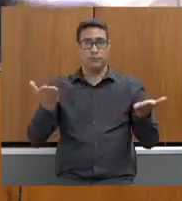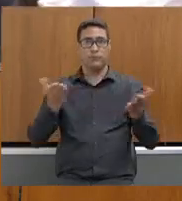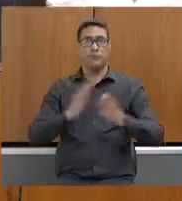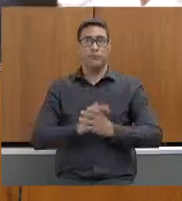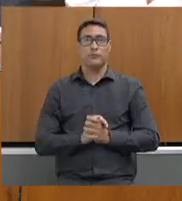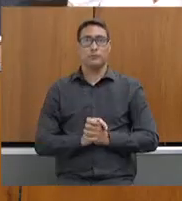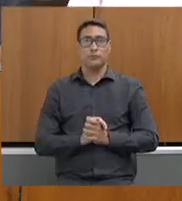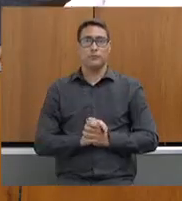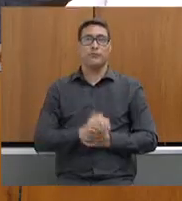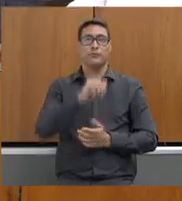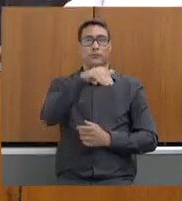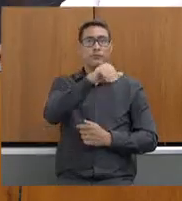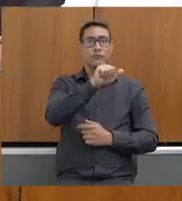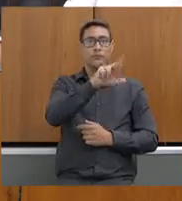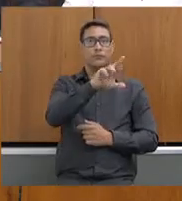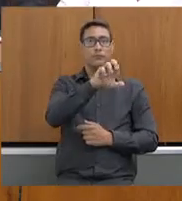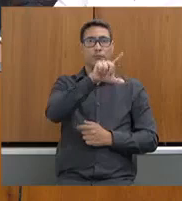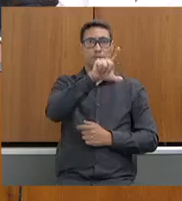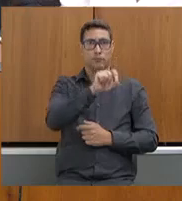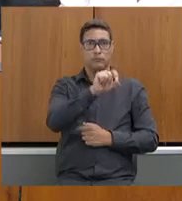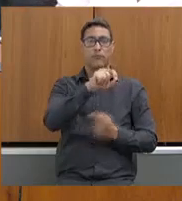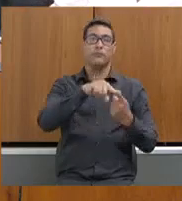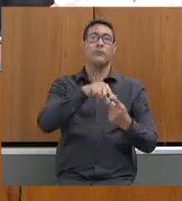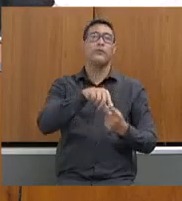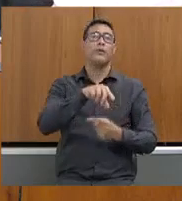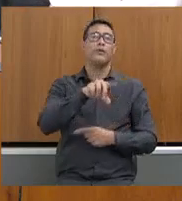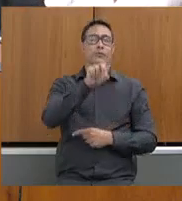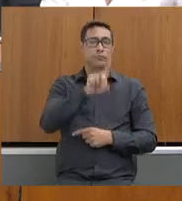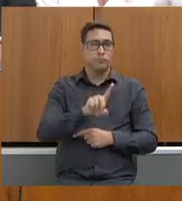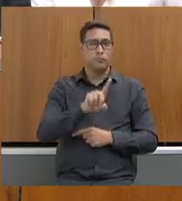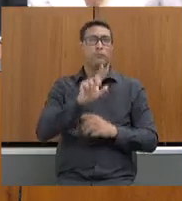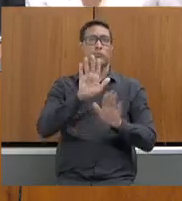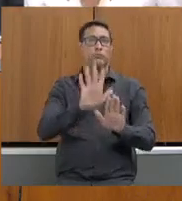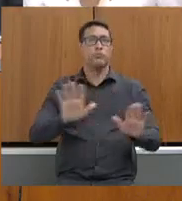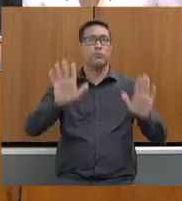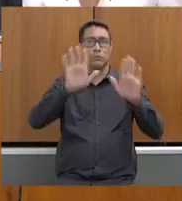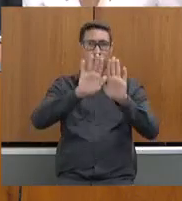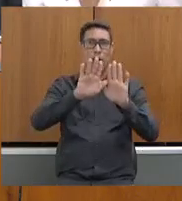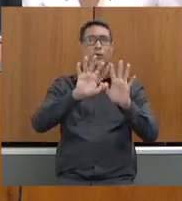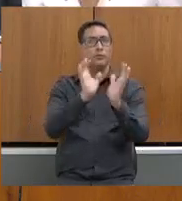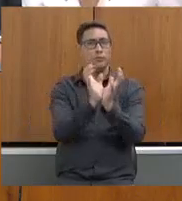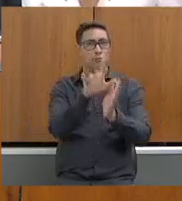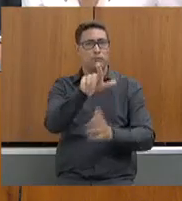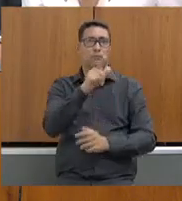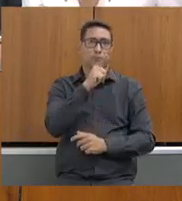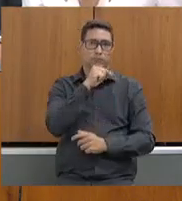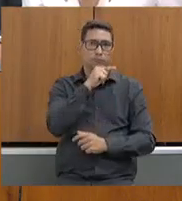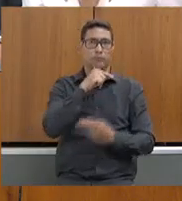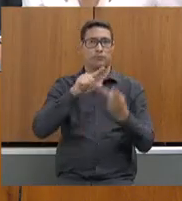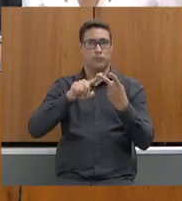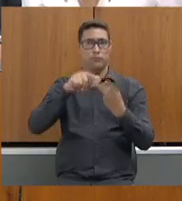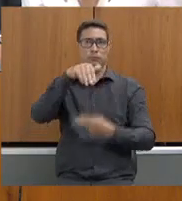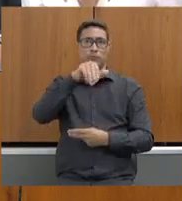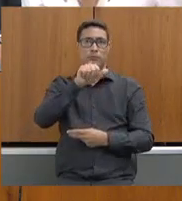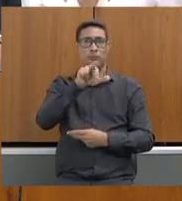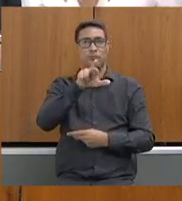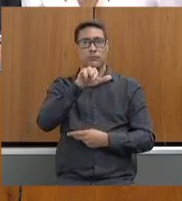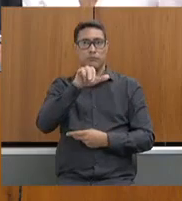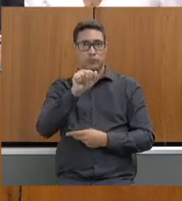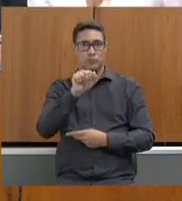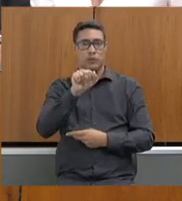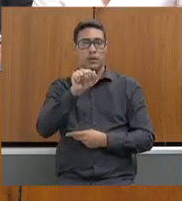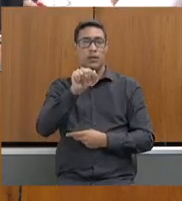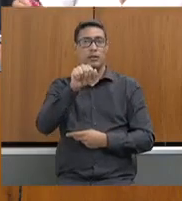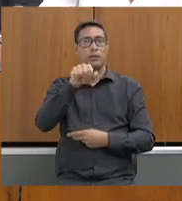O senhor Marcelo da Fonseca, diretor-geral do Instituto Mineiro de Gestão das Águas. A senhora Maria Amélia